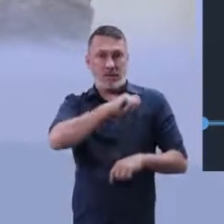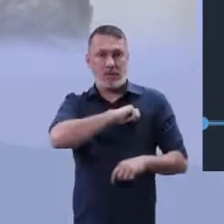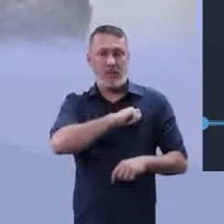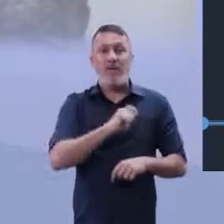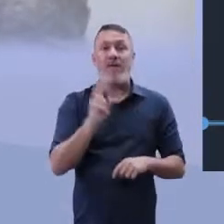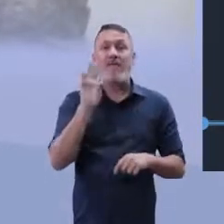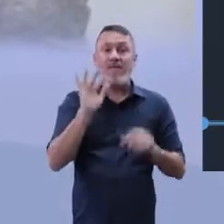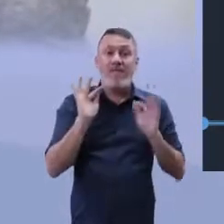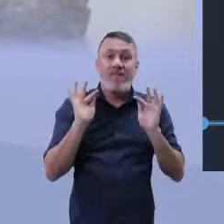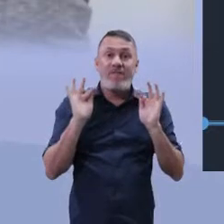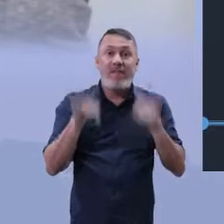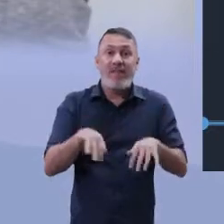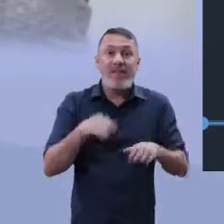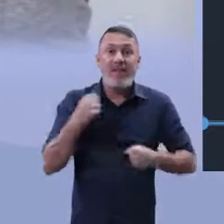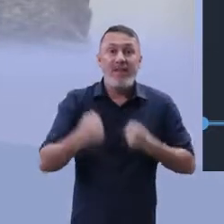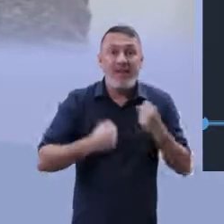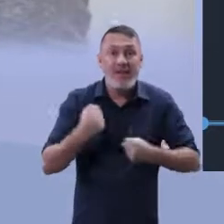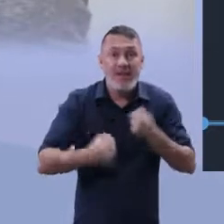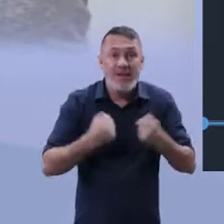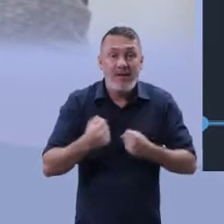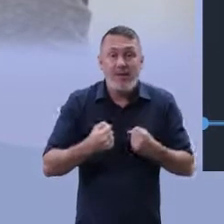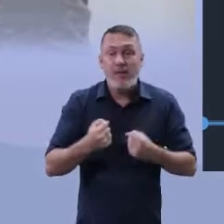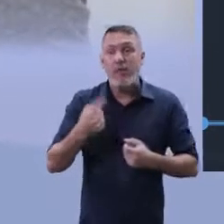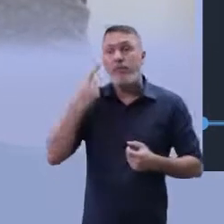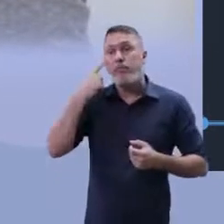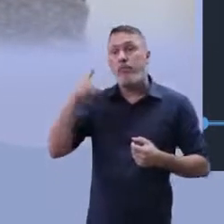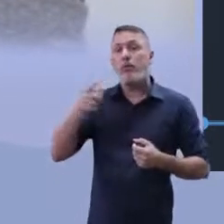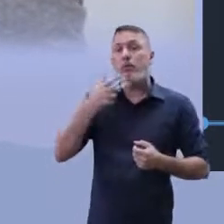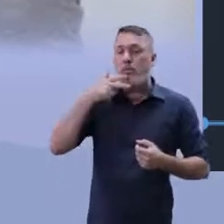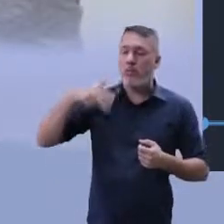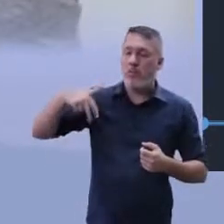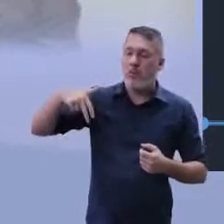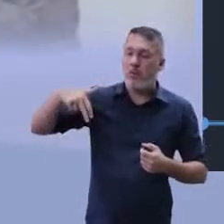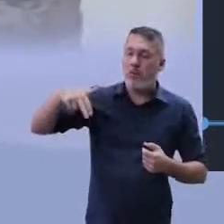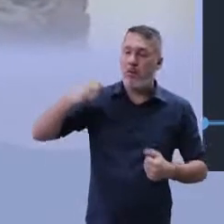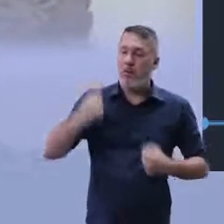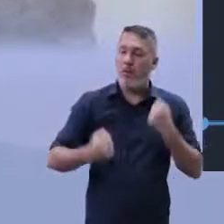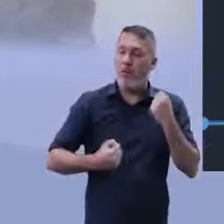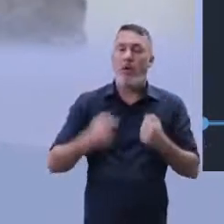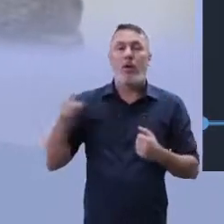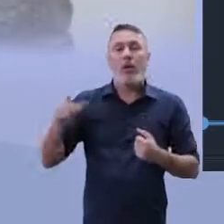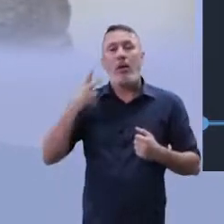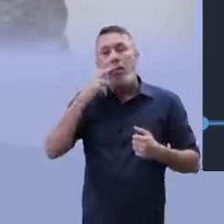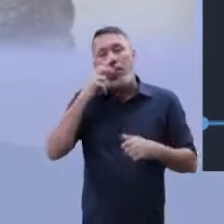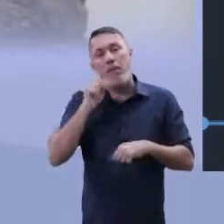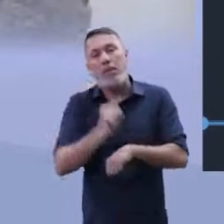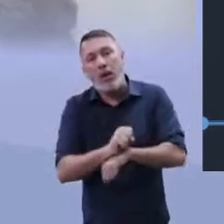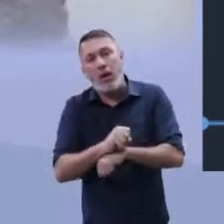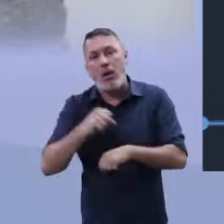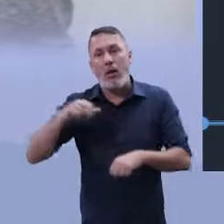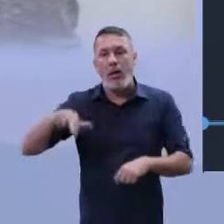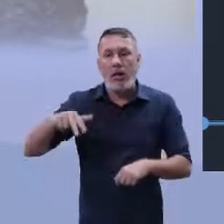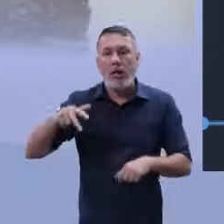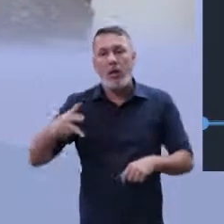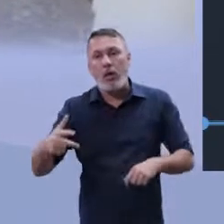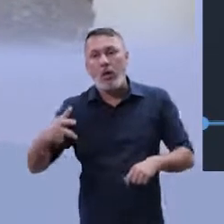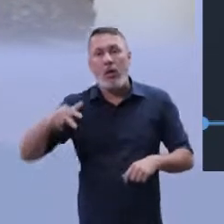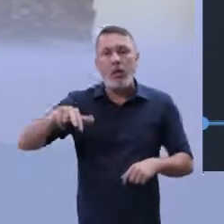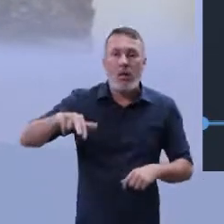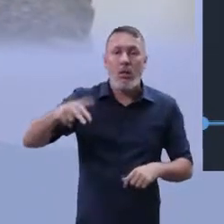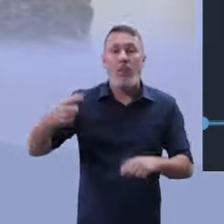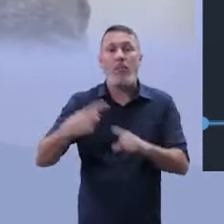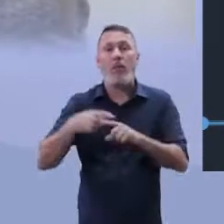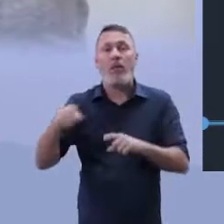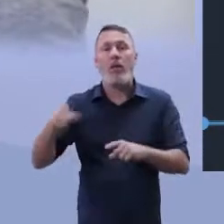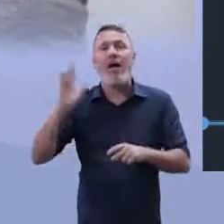ele estava no final de uma prova. E viu que o adversário que está à frente, o queniano, ele começou a parar de correr antes da hora.